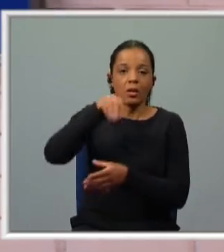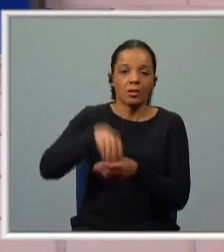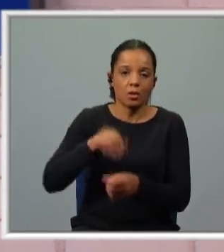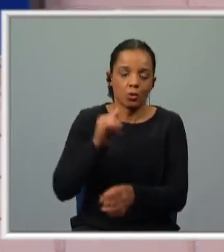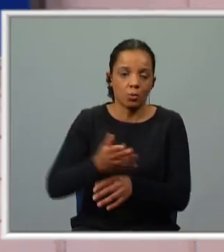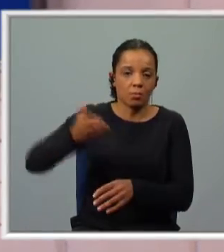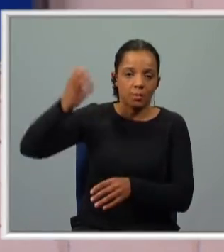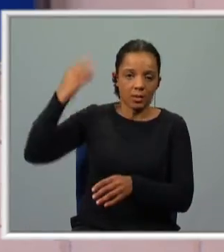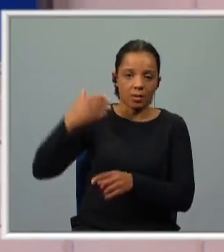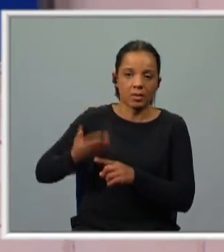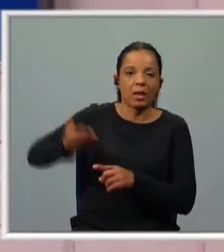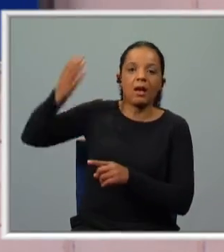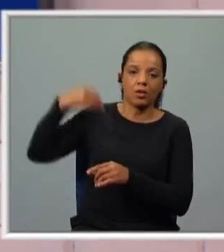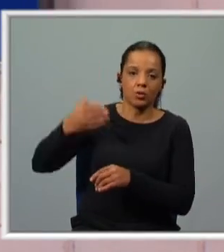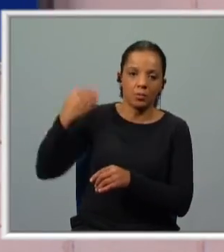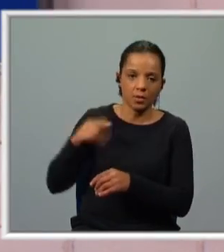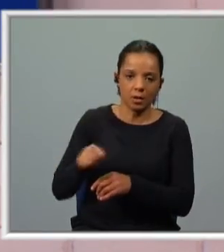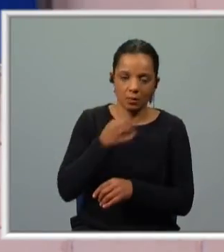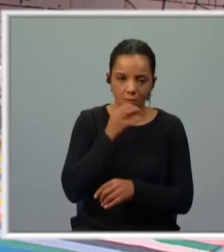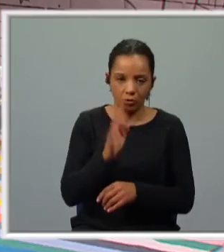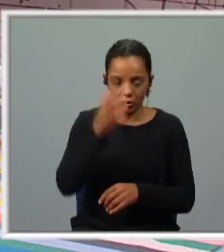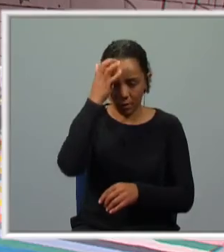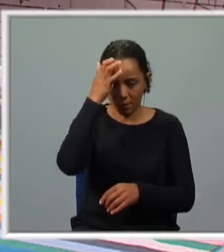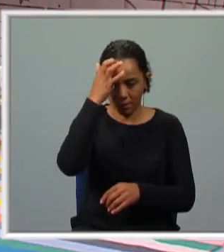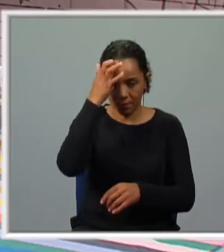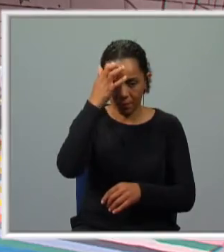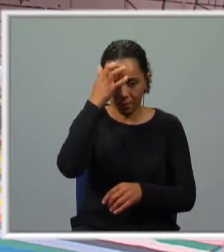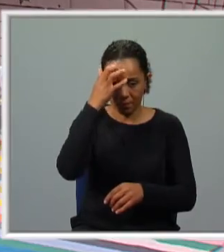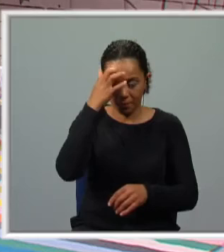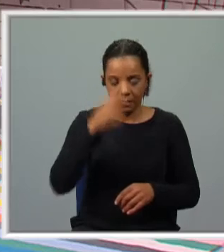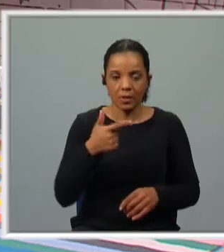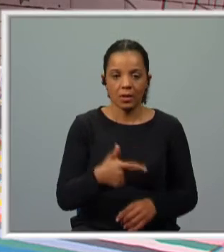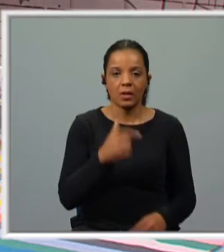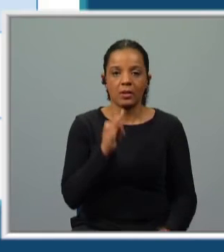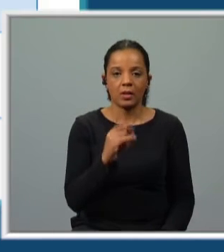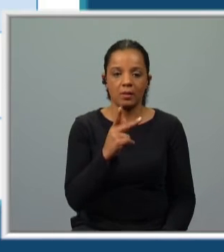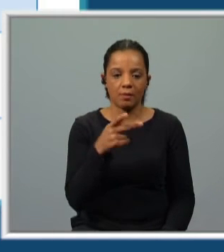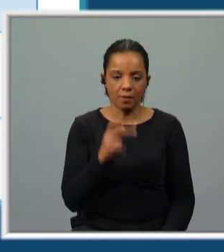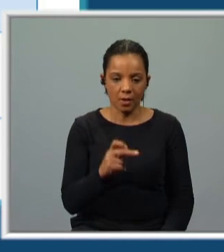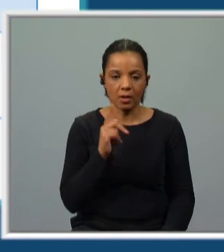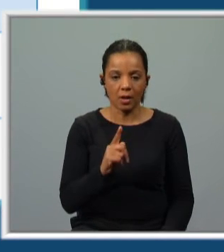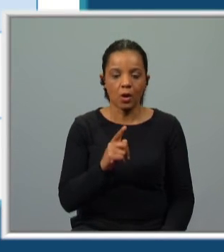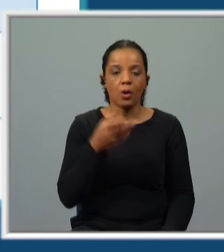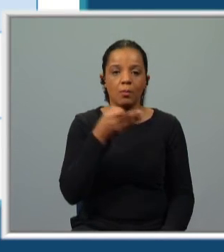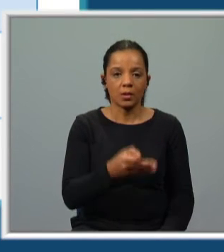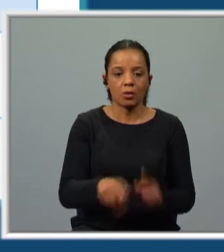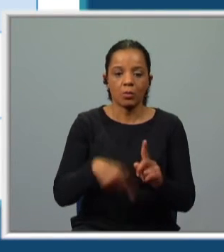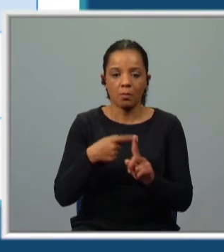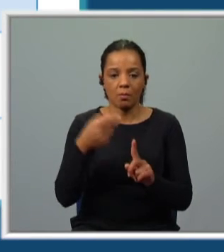passado. Anterior a um passado que já mencionámos. Tinha tido, tivera. É o pretérito mais que perfeito.